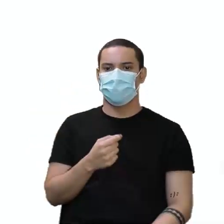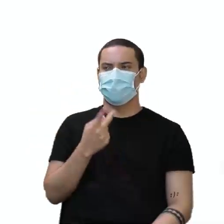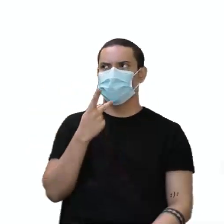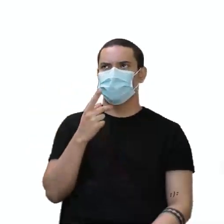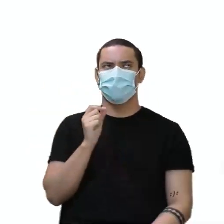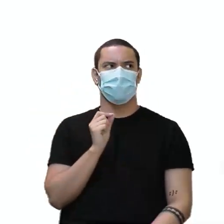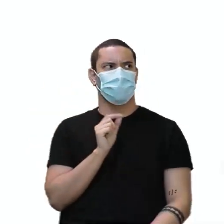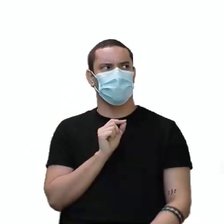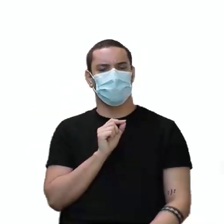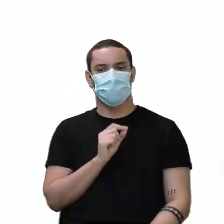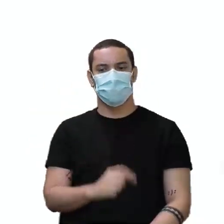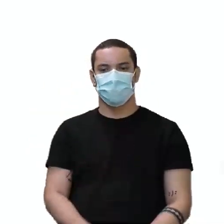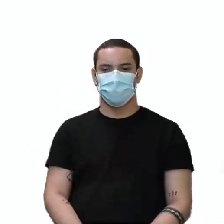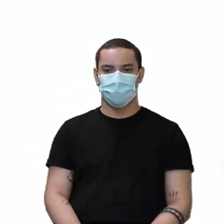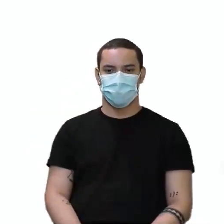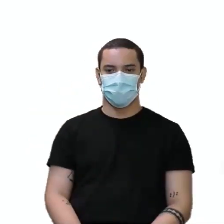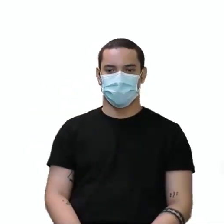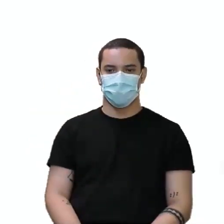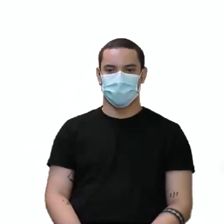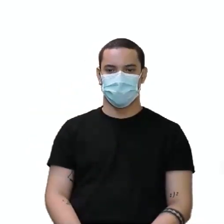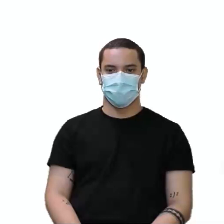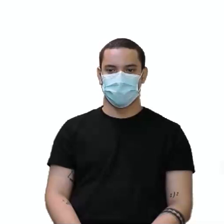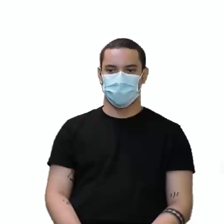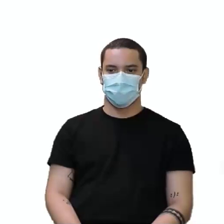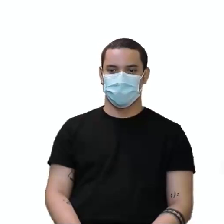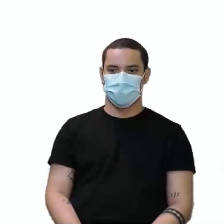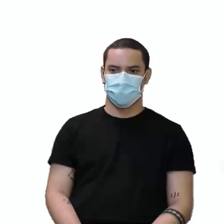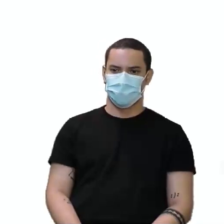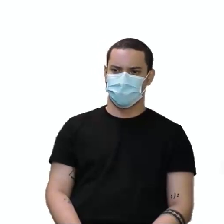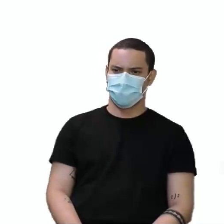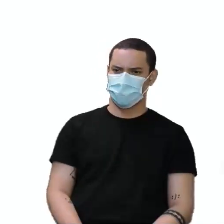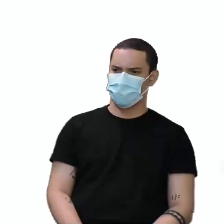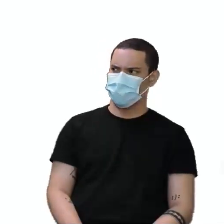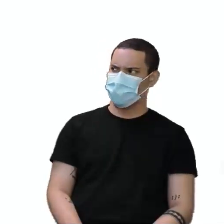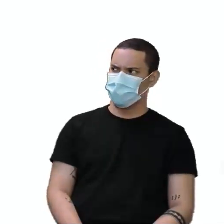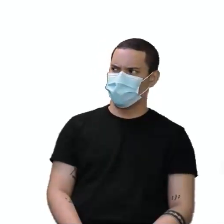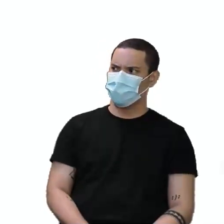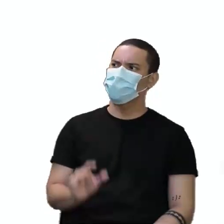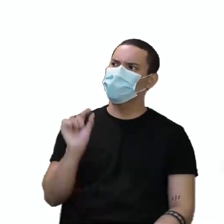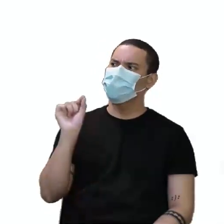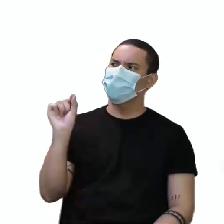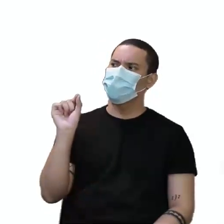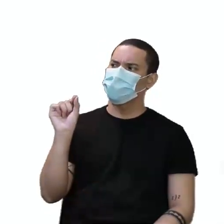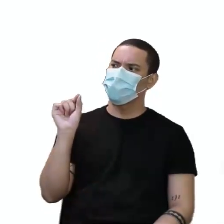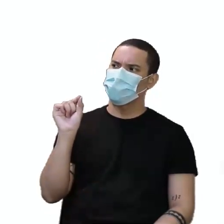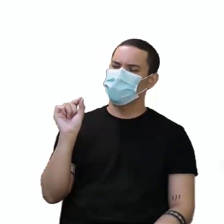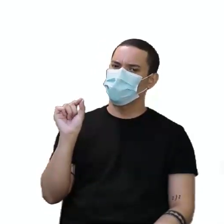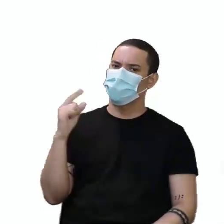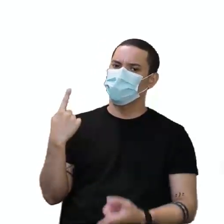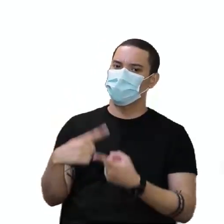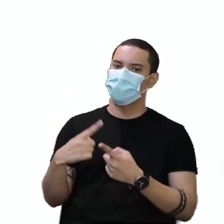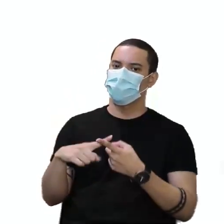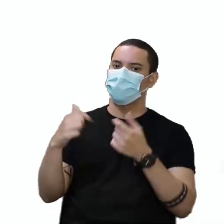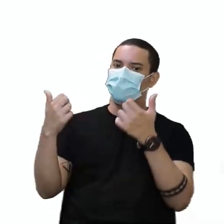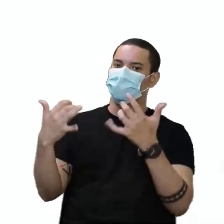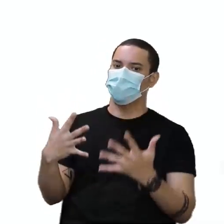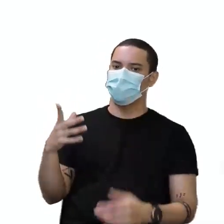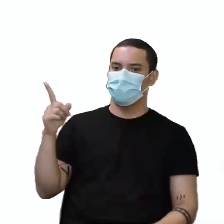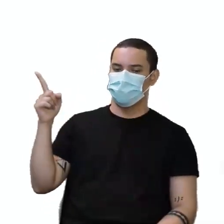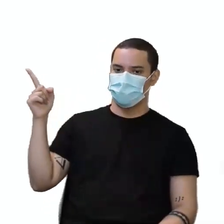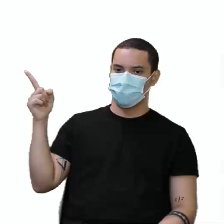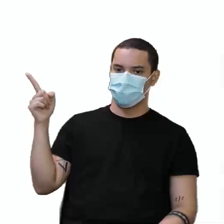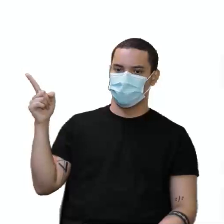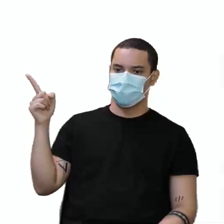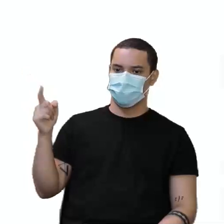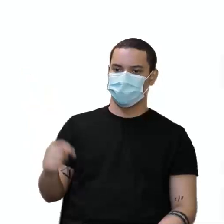I see you've met our first sergeant. O que é isso? Quando ele fala, I see you've met our first